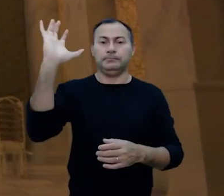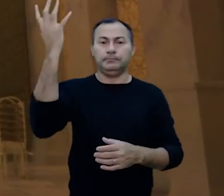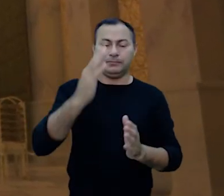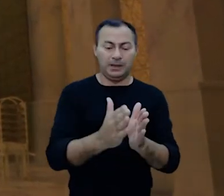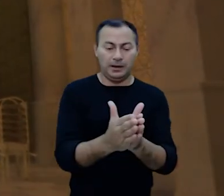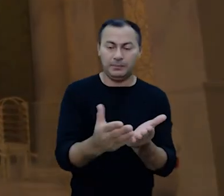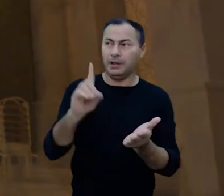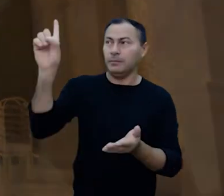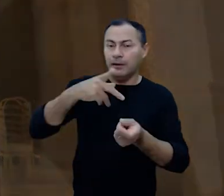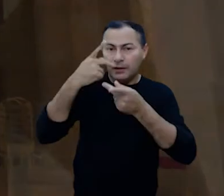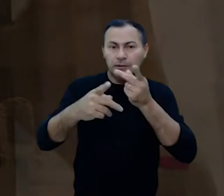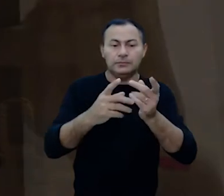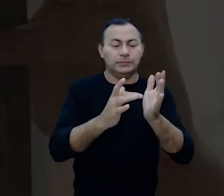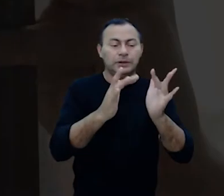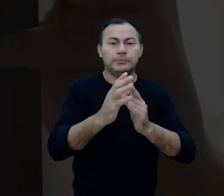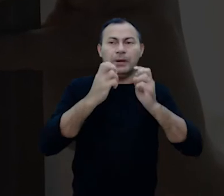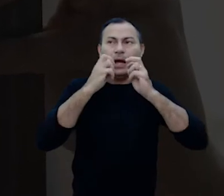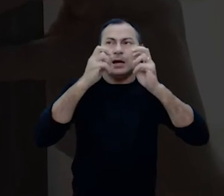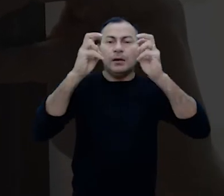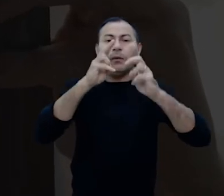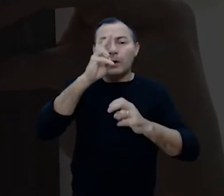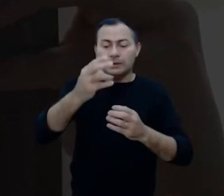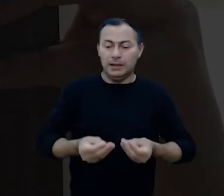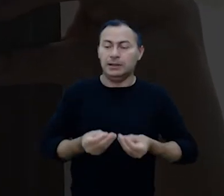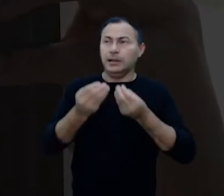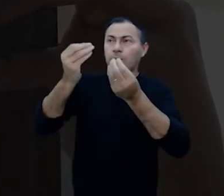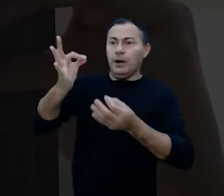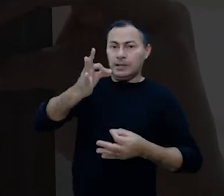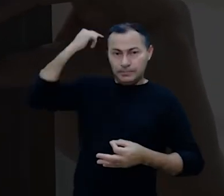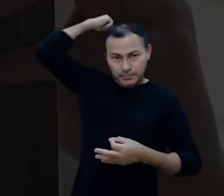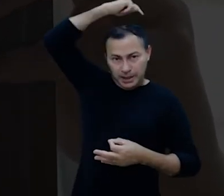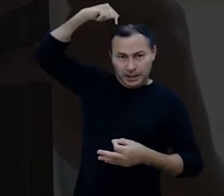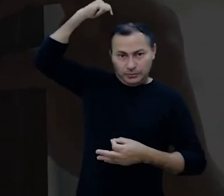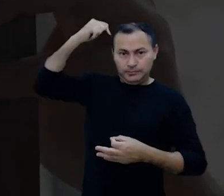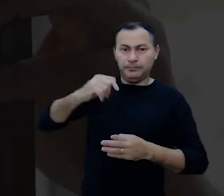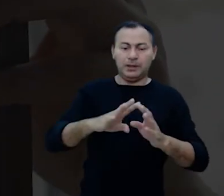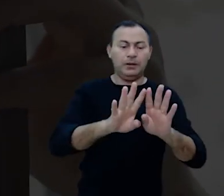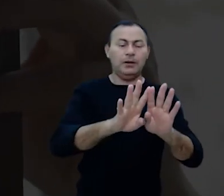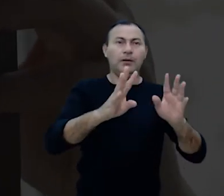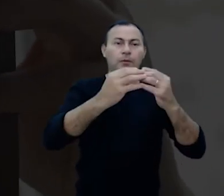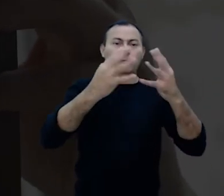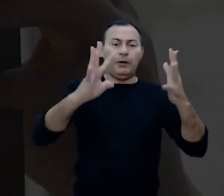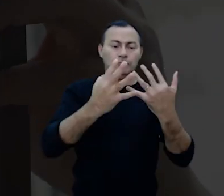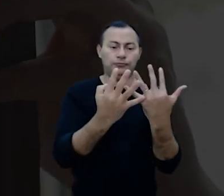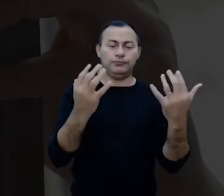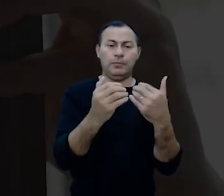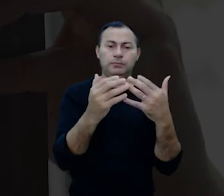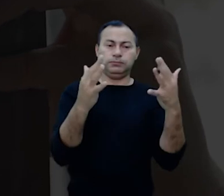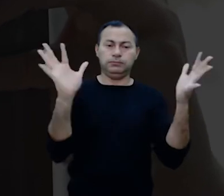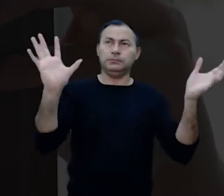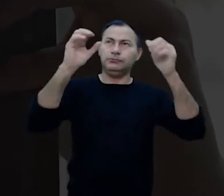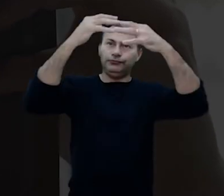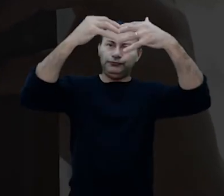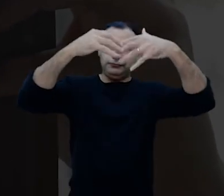aconteceu. A Bíblia diz, E Jesus, clamando outra vez com grande voz, entregou o seu espírito. E eis que o véu do templo se rasgou